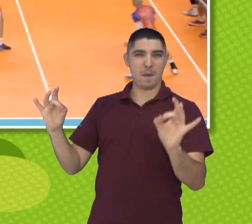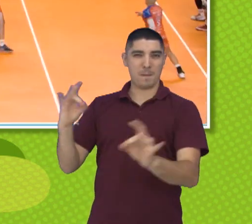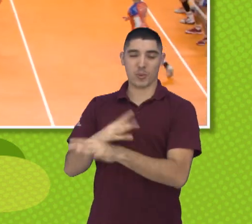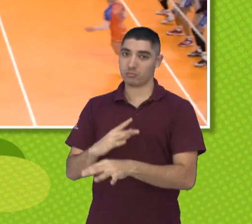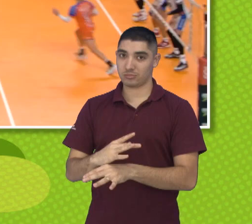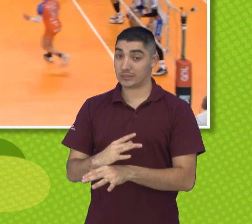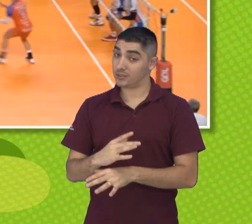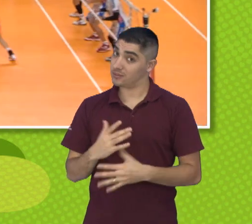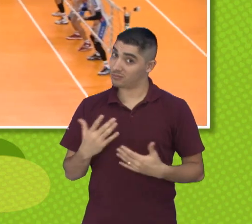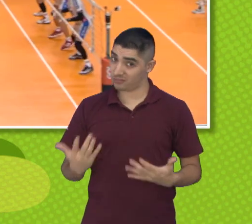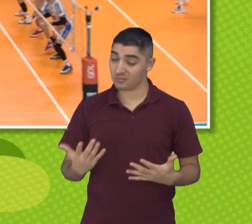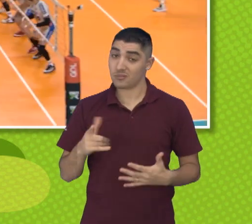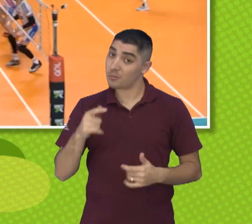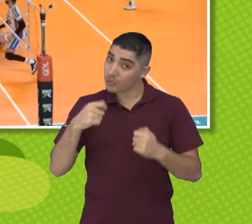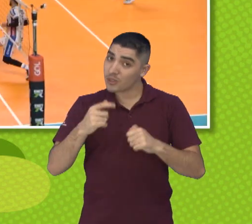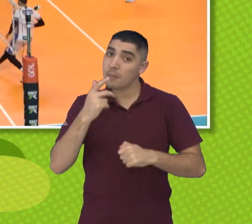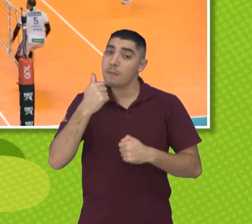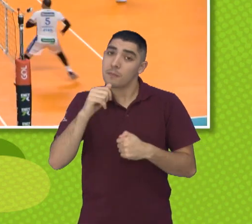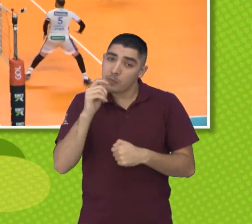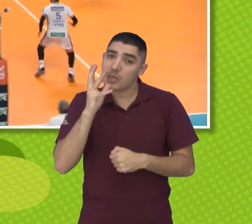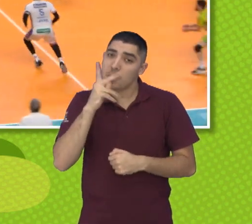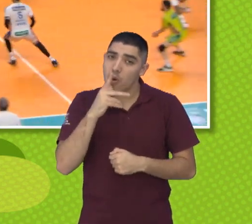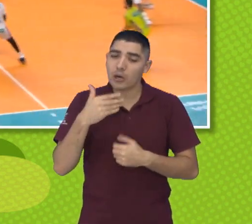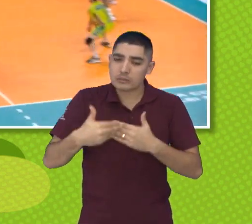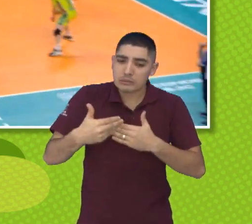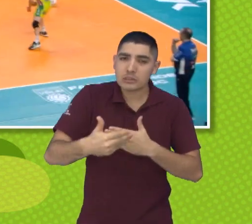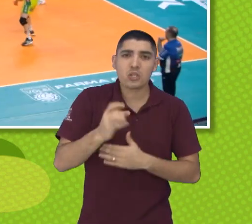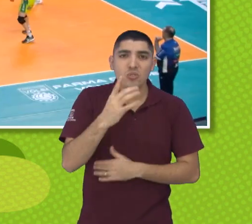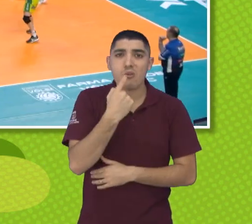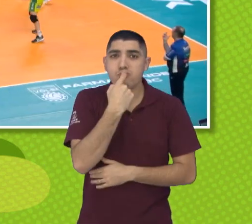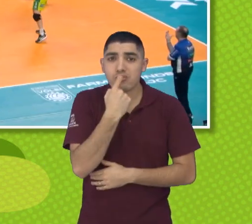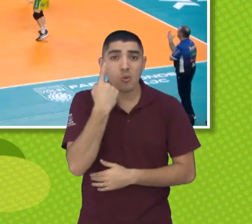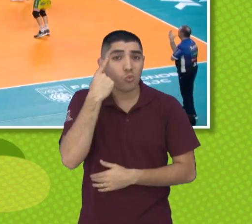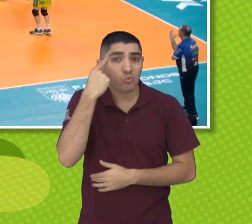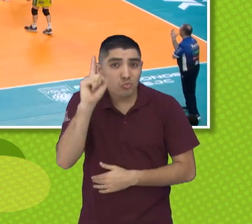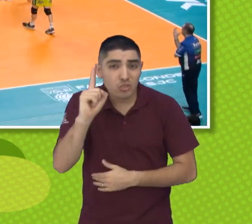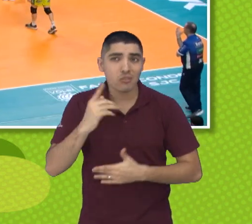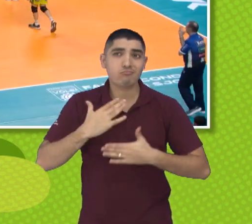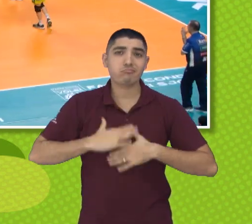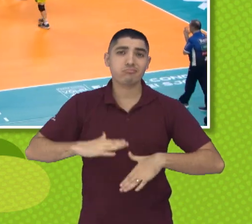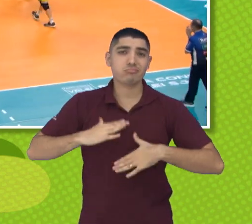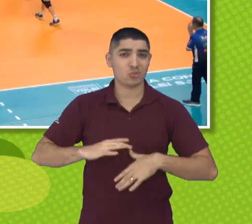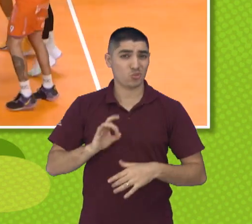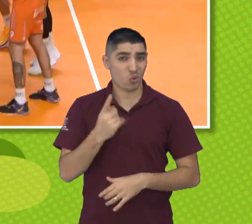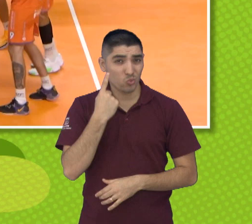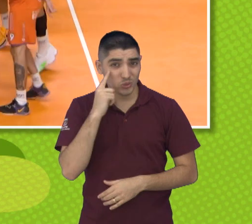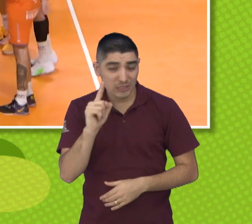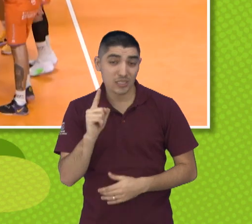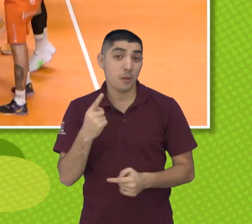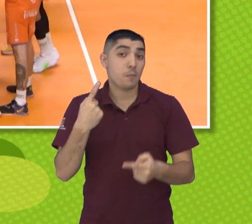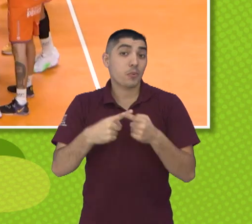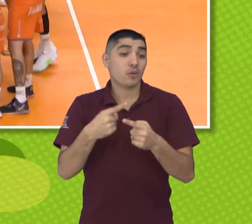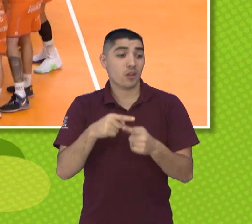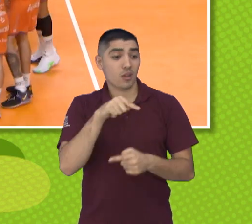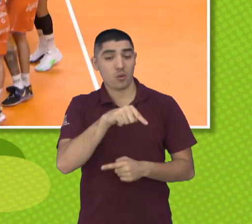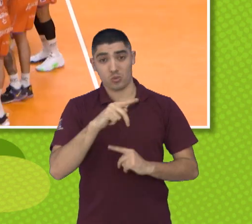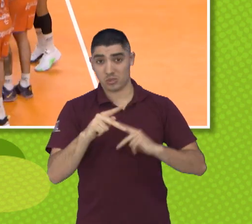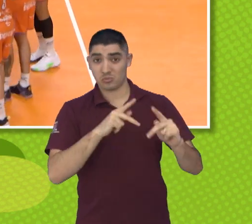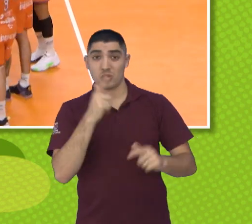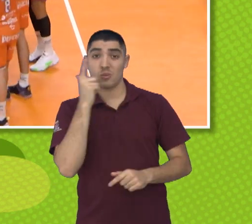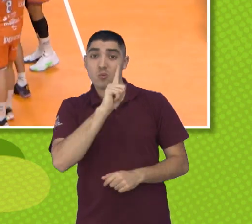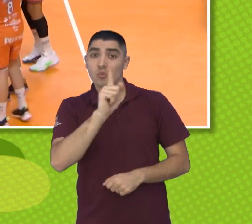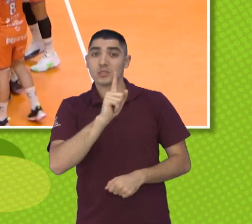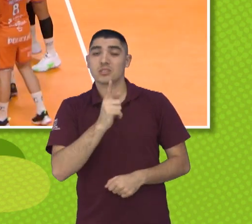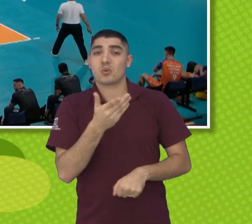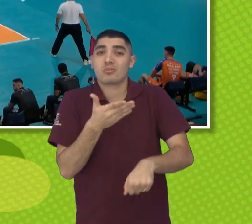mais de tempo aí para a recuperação um dia só, talvez não faça tanta diferença, ainda mais que o São José não vai ter tempo para treinar, né, então